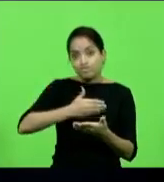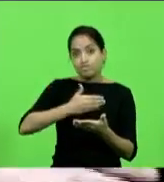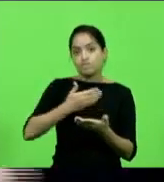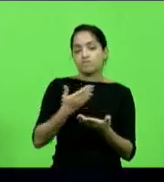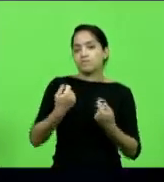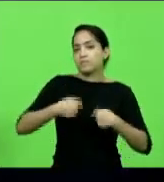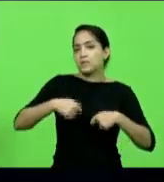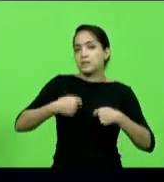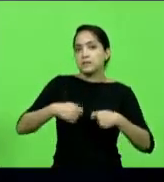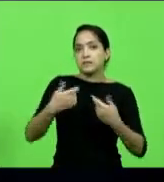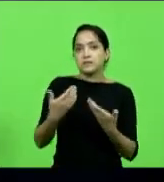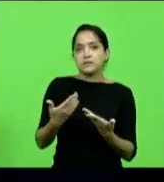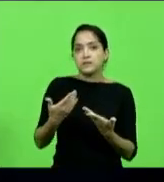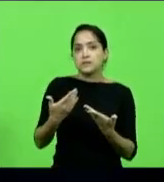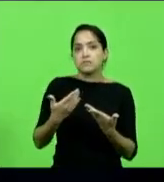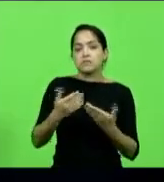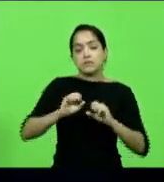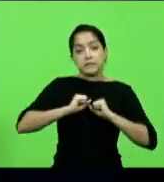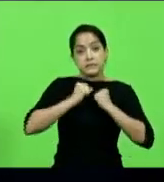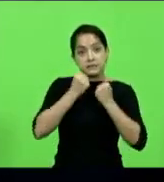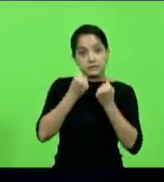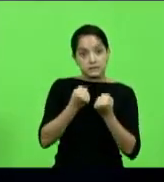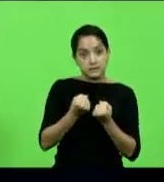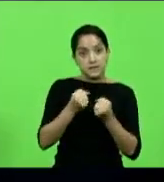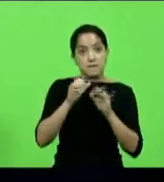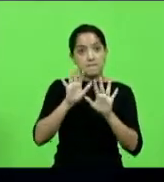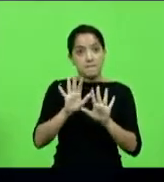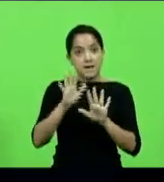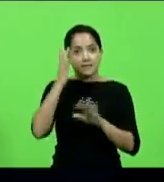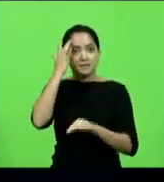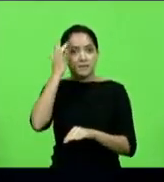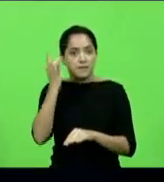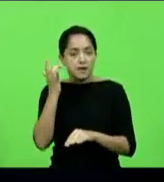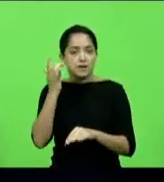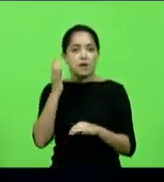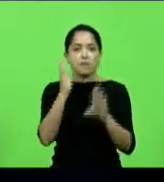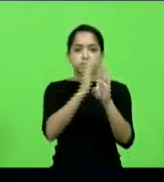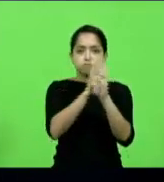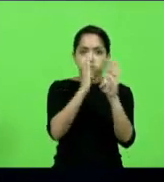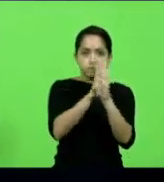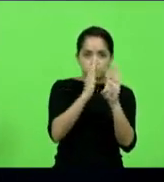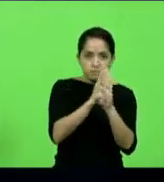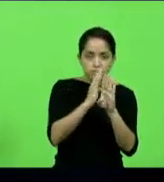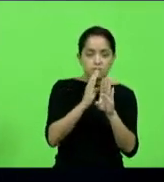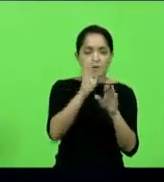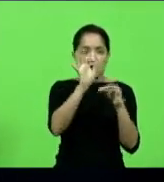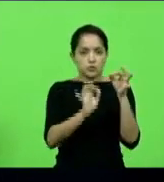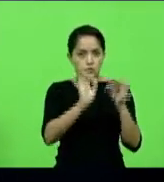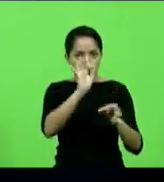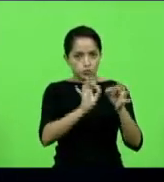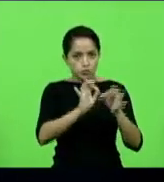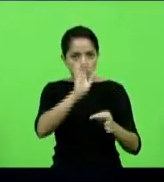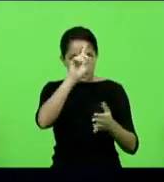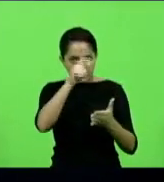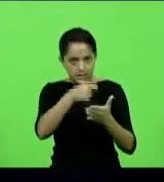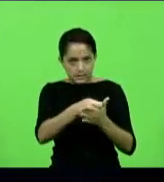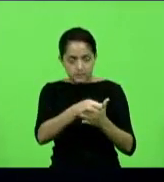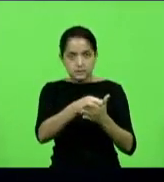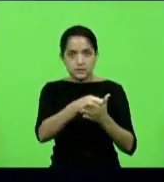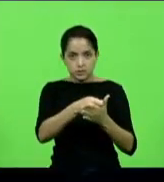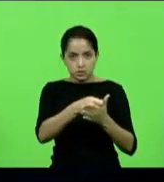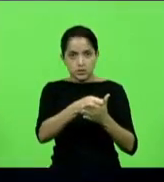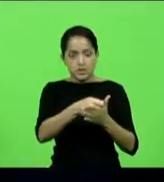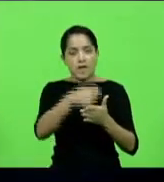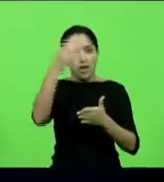tem amplo direito à defesa. Agora, se amanhã as investigações, a juíza determinar que realmente é